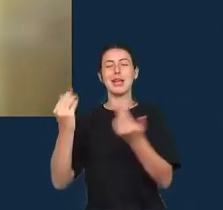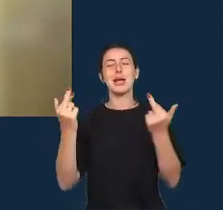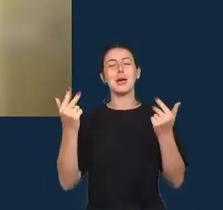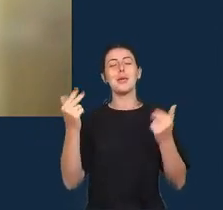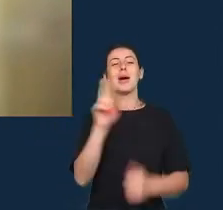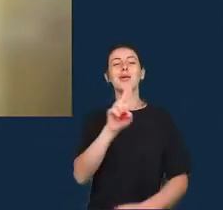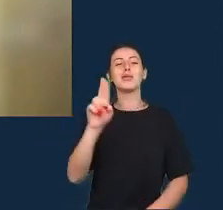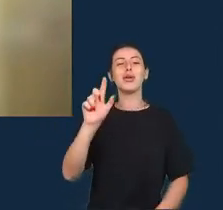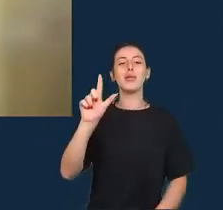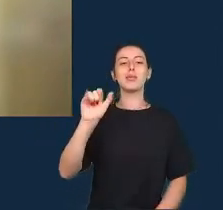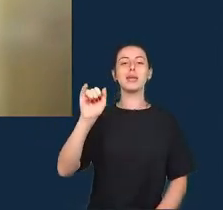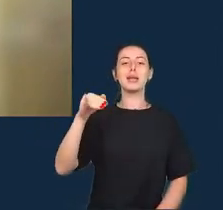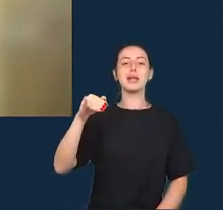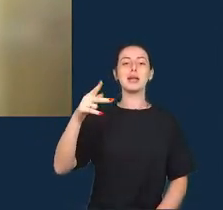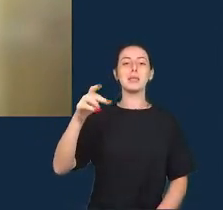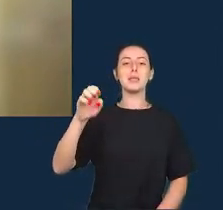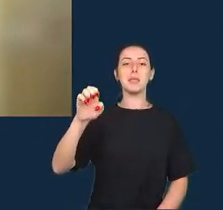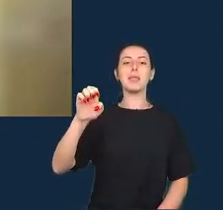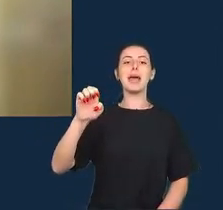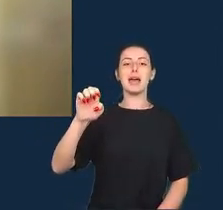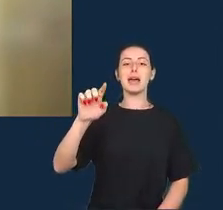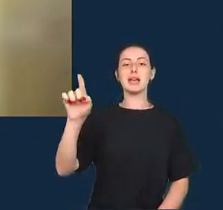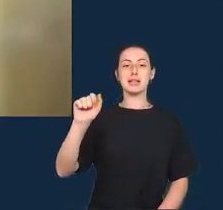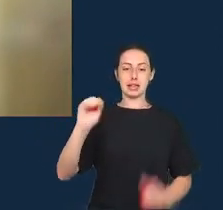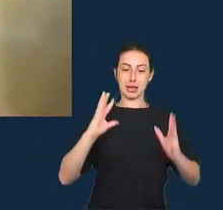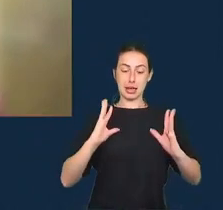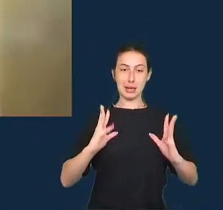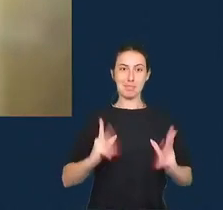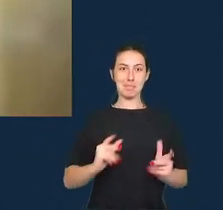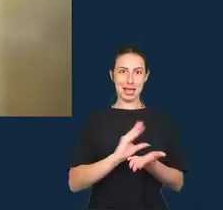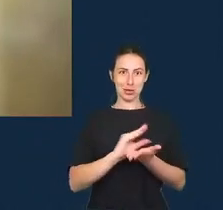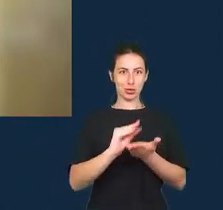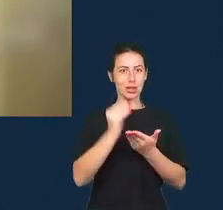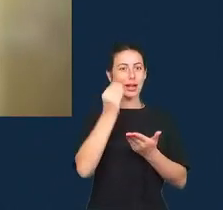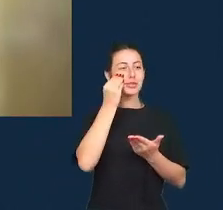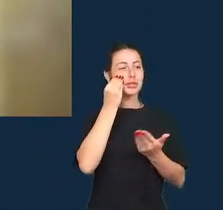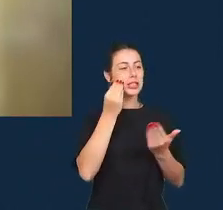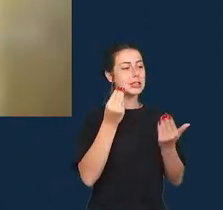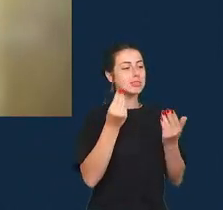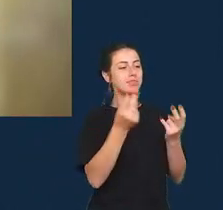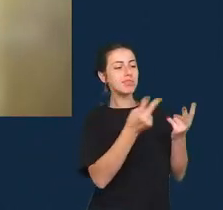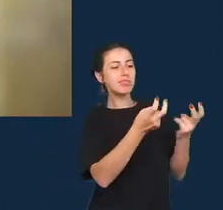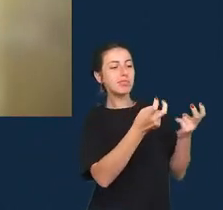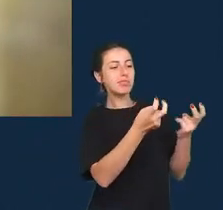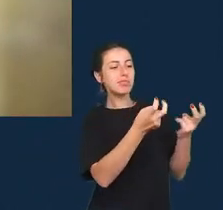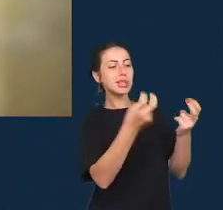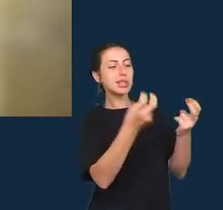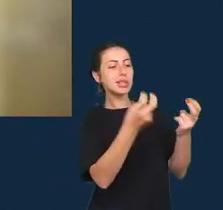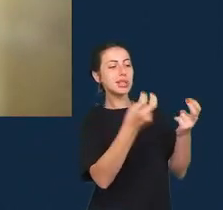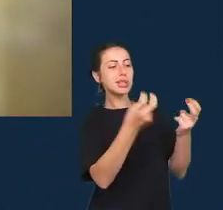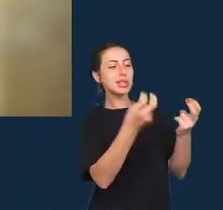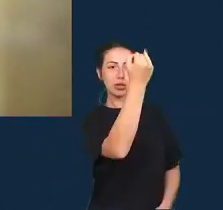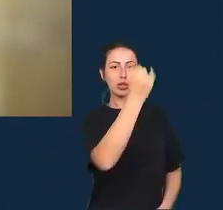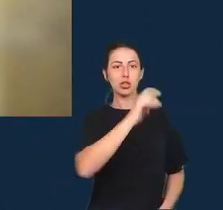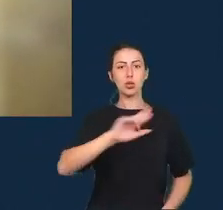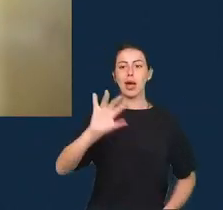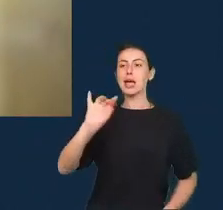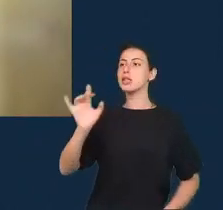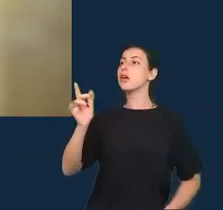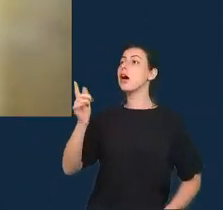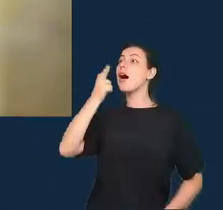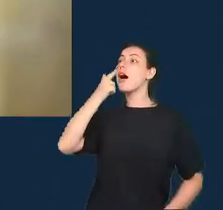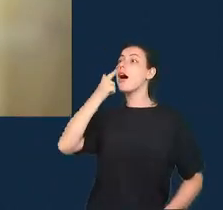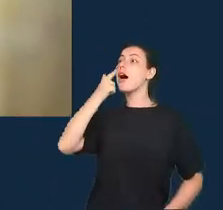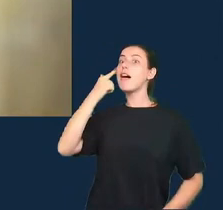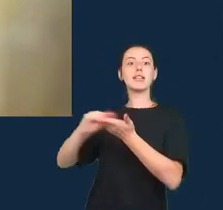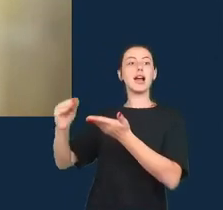convivemos e não somente reproduzem representações fiéis das coisas eu